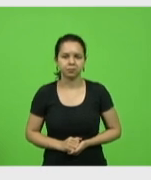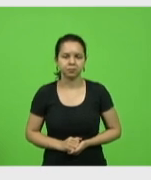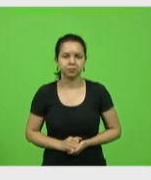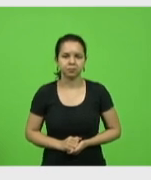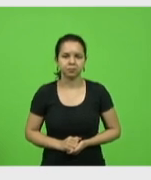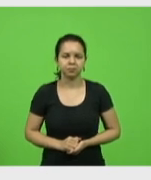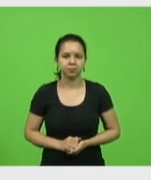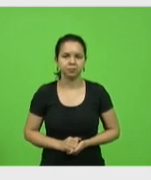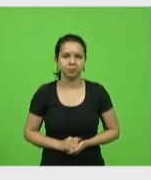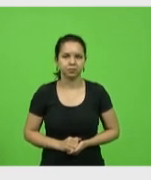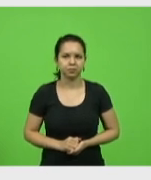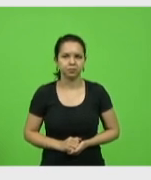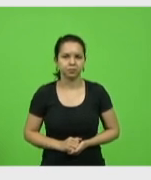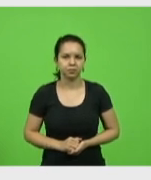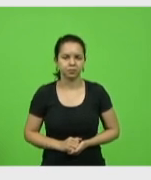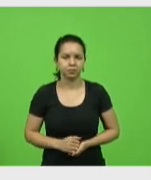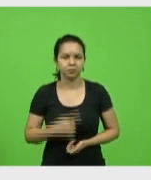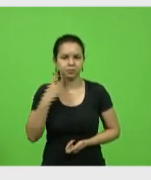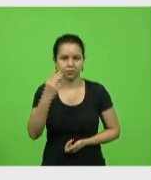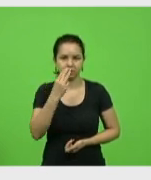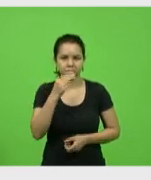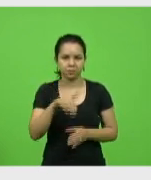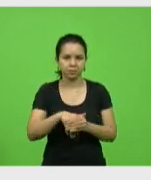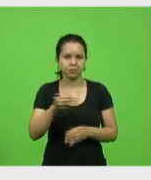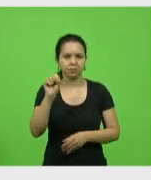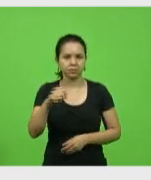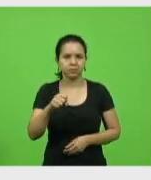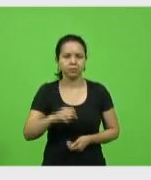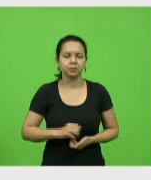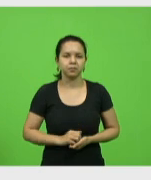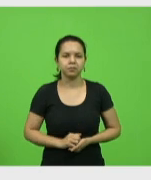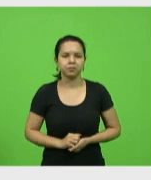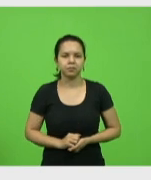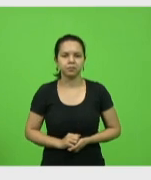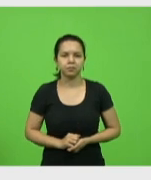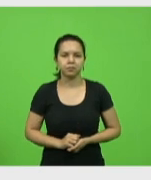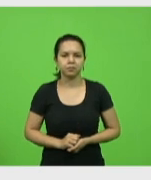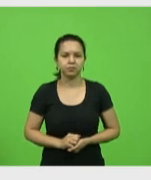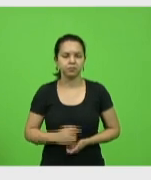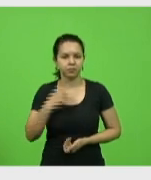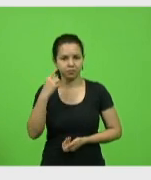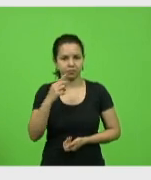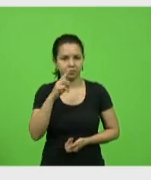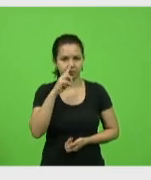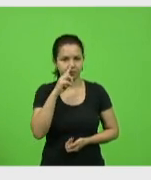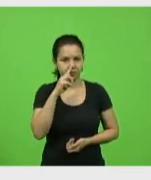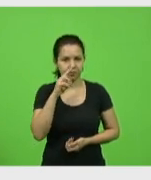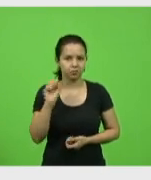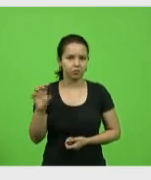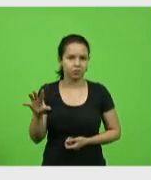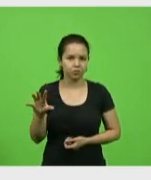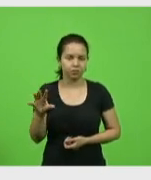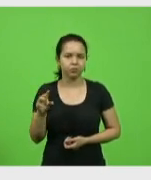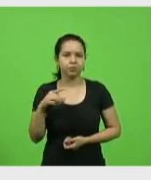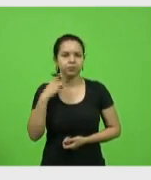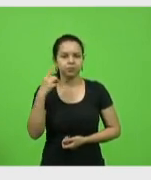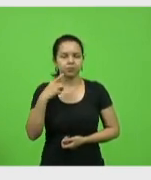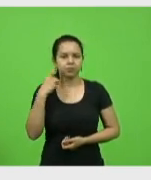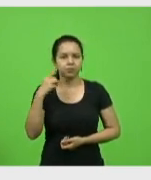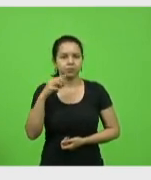Voto sim, senhor presidente. Sim, deputado Moacir Sopelsa. Deputado Nazareno está fora. Deputado Ricardo Alba.